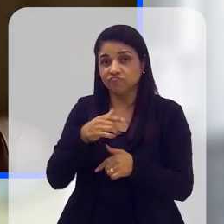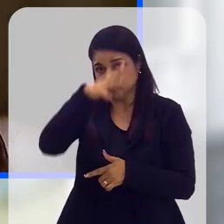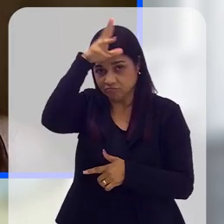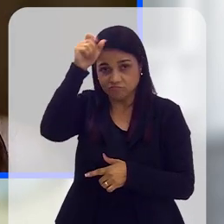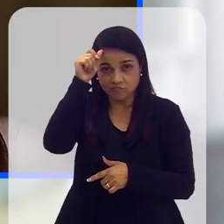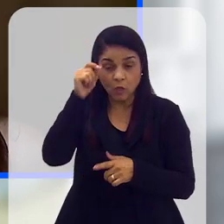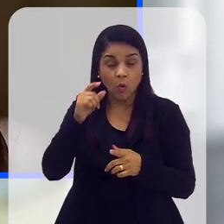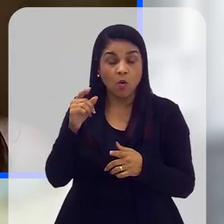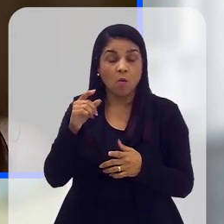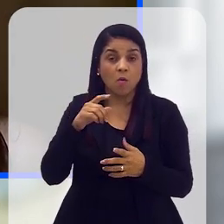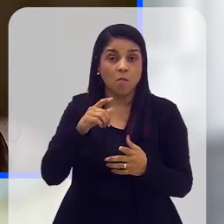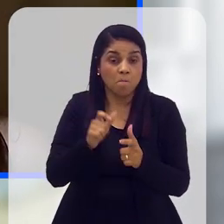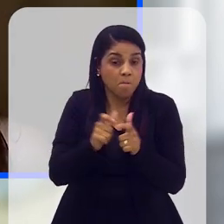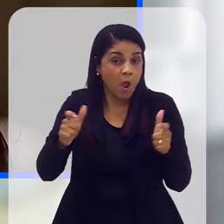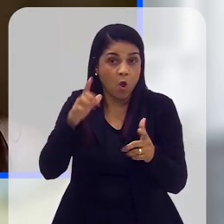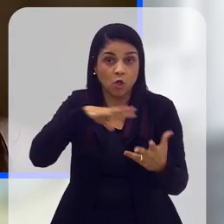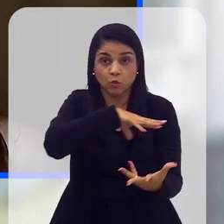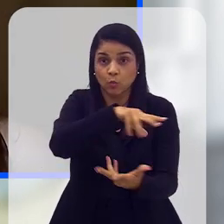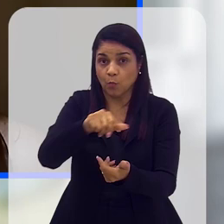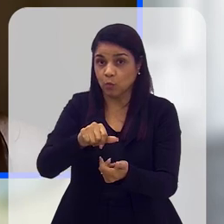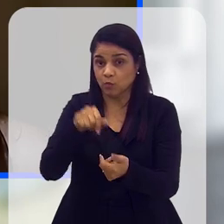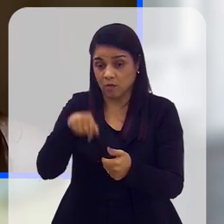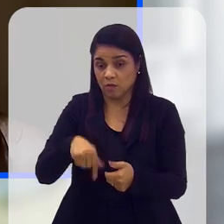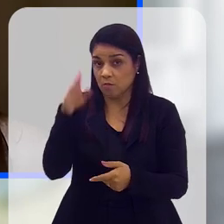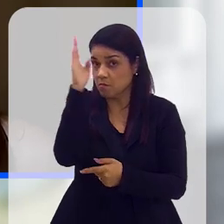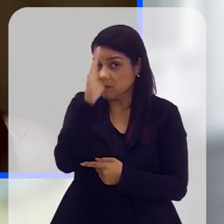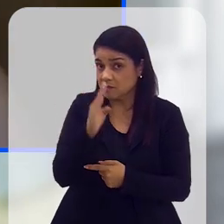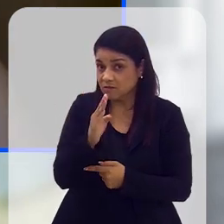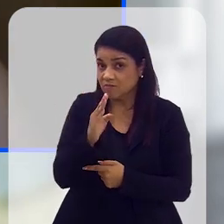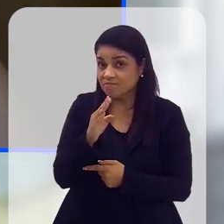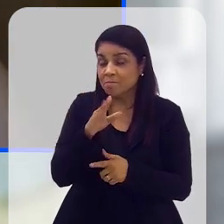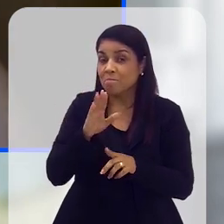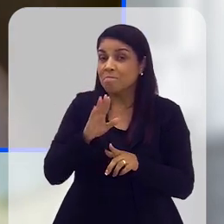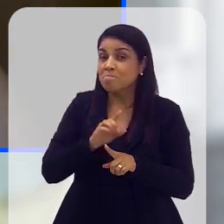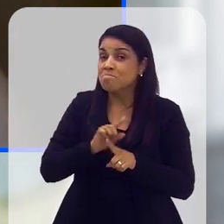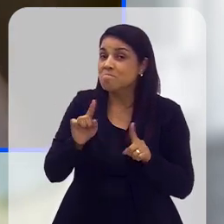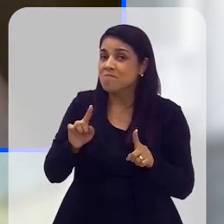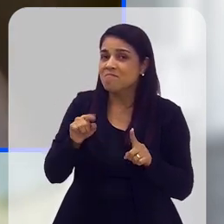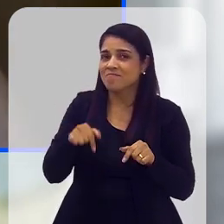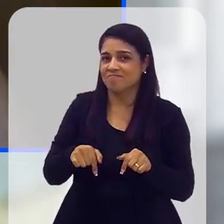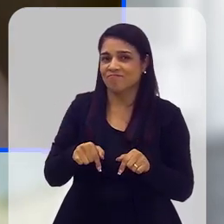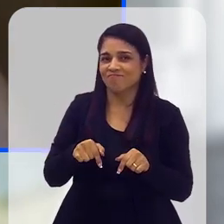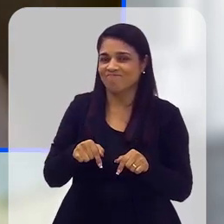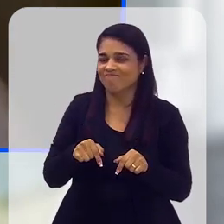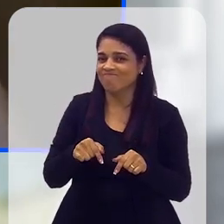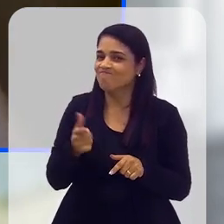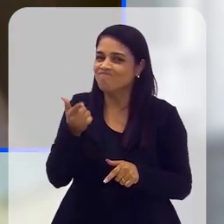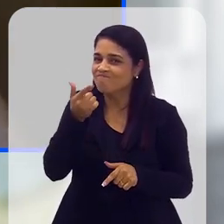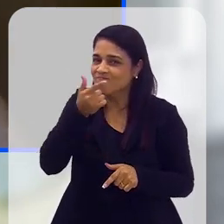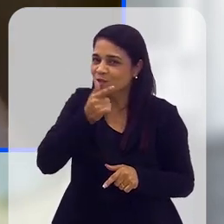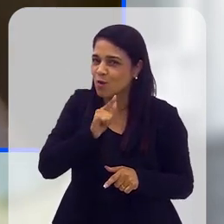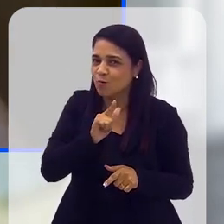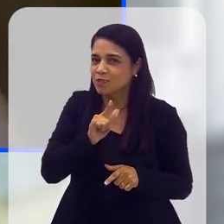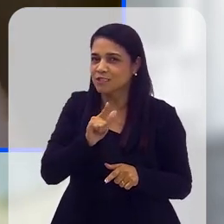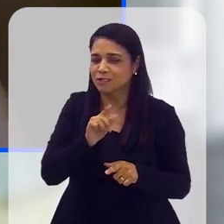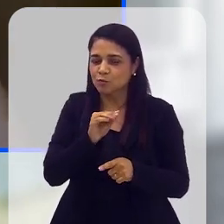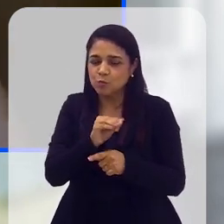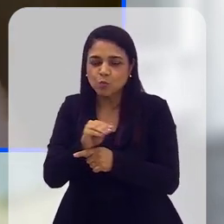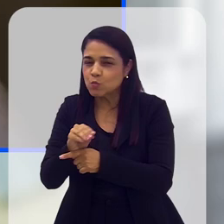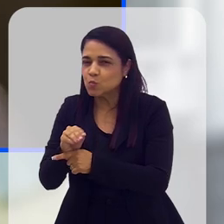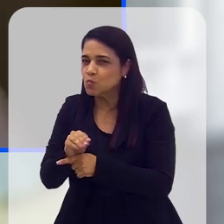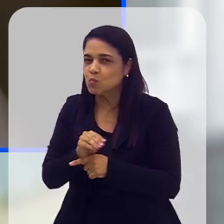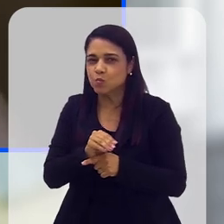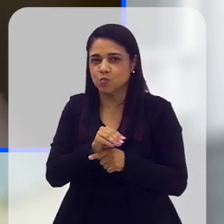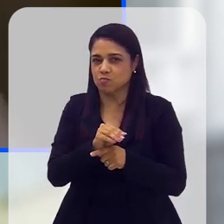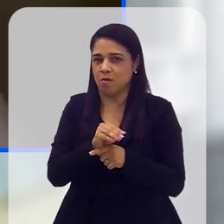descoberto recentemente, é um dos maiores do mundo, mas mesmo assim, nós não estamos fazendo o dever de casa,